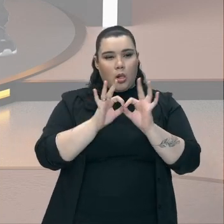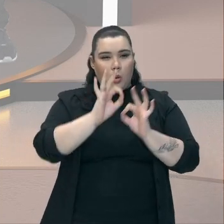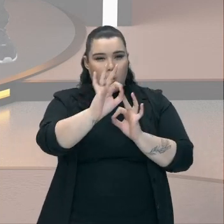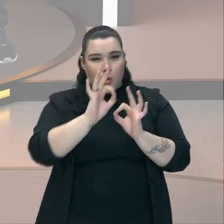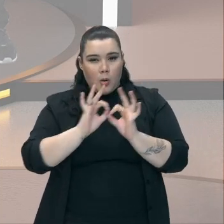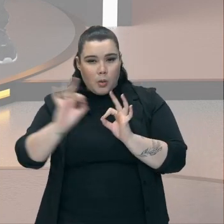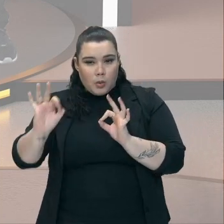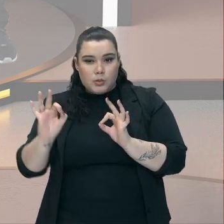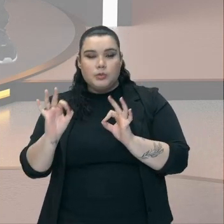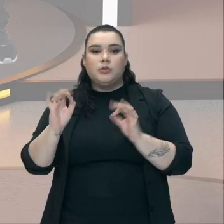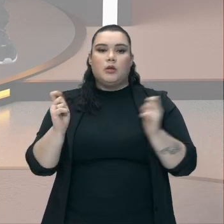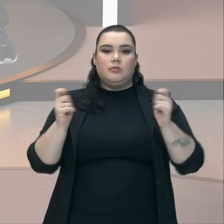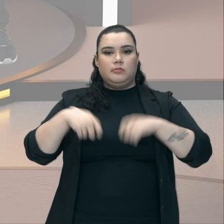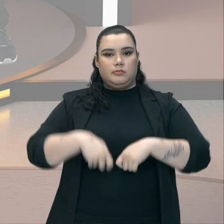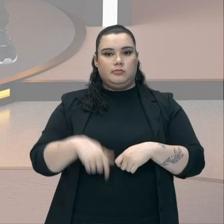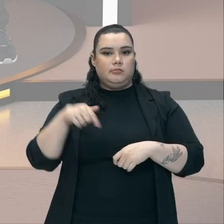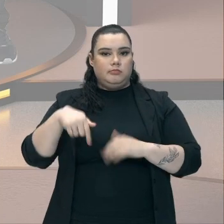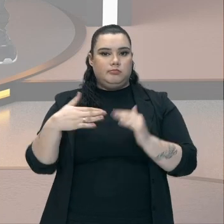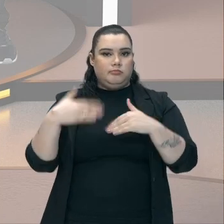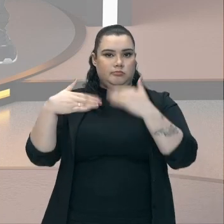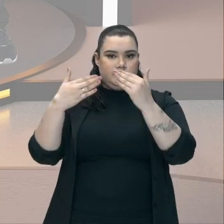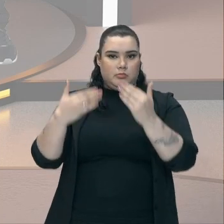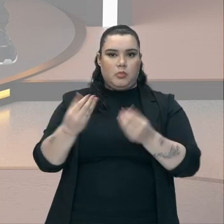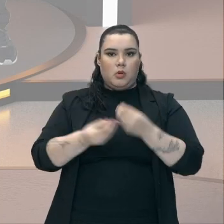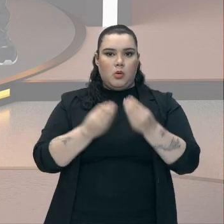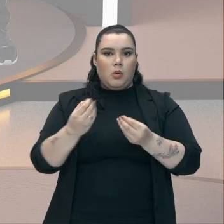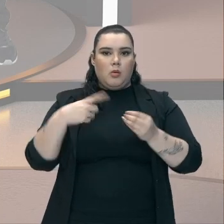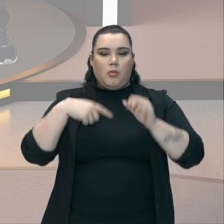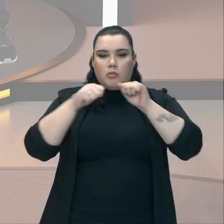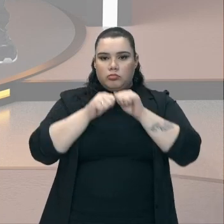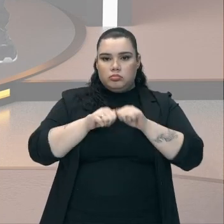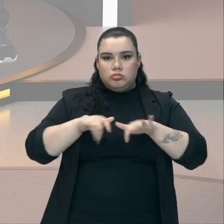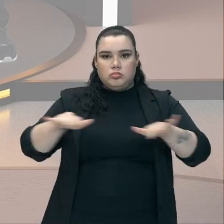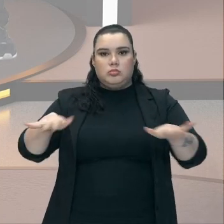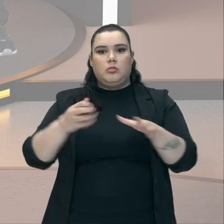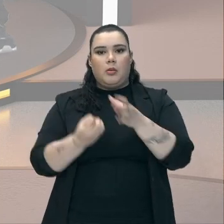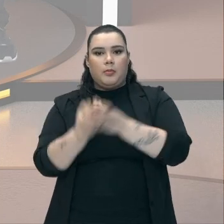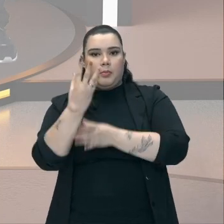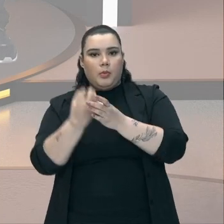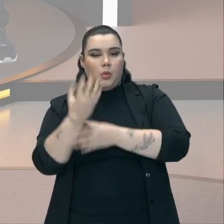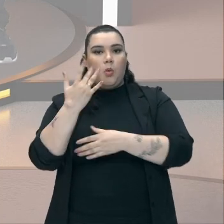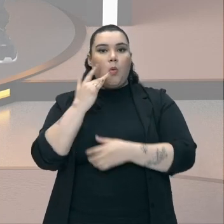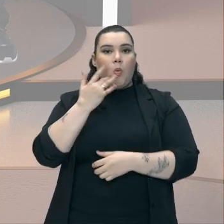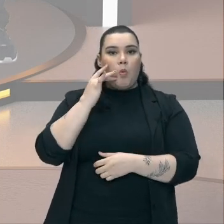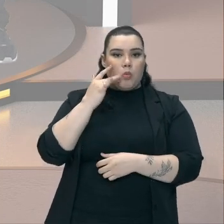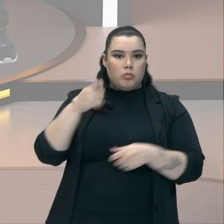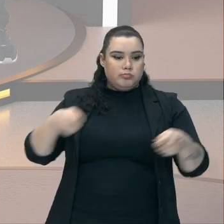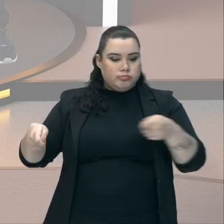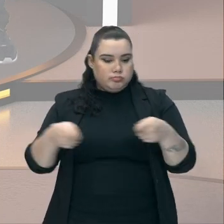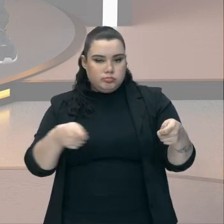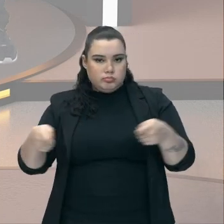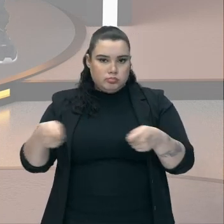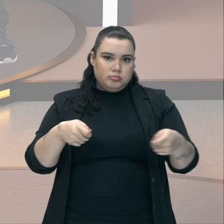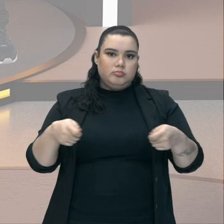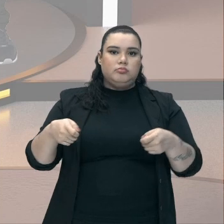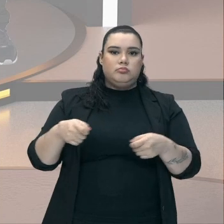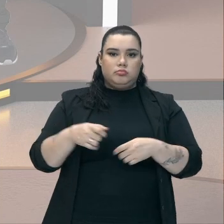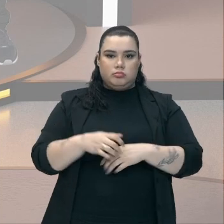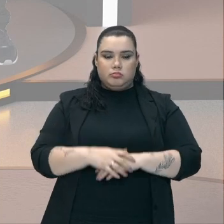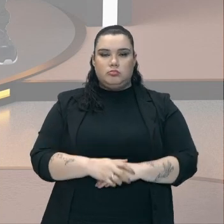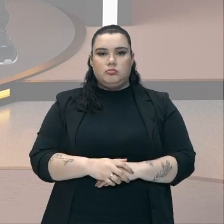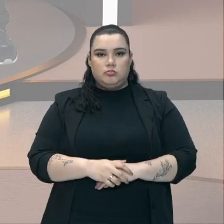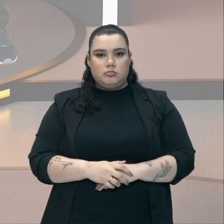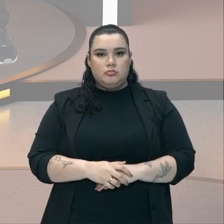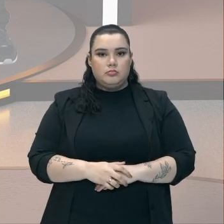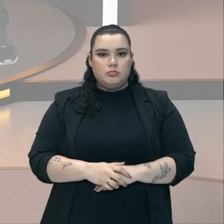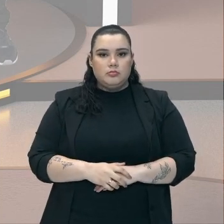possível Graças a necessidade De escoamento Ali Da produção De ouro Ou é melhor Da exploração E transporte Do